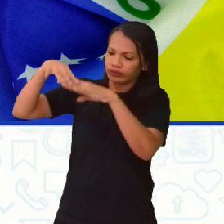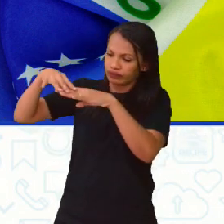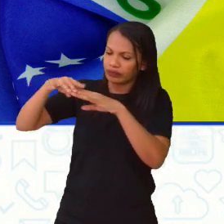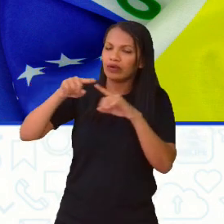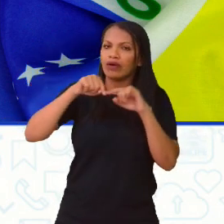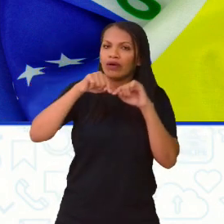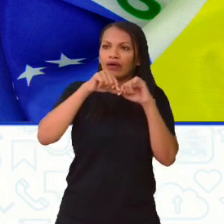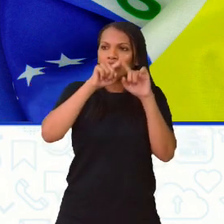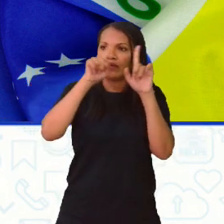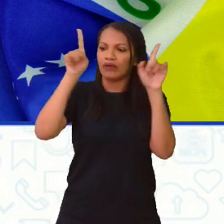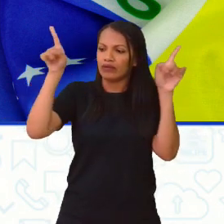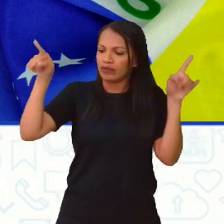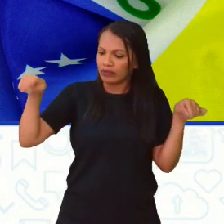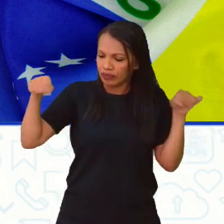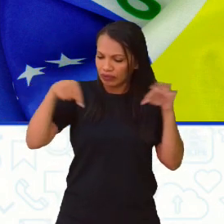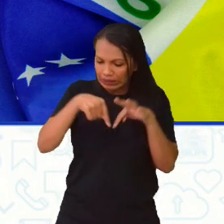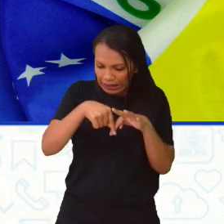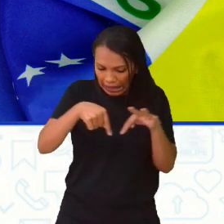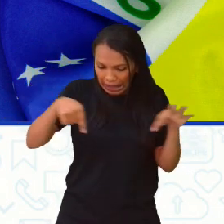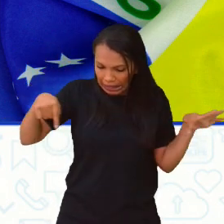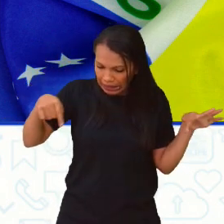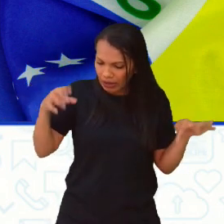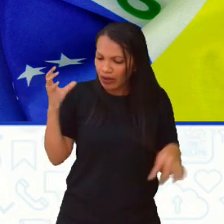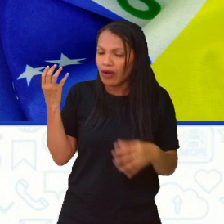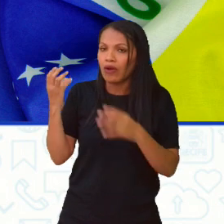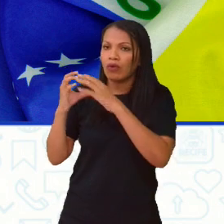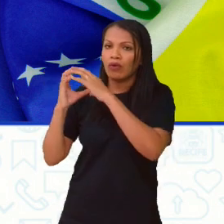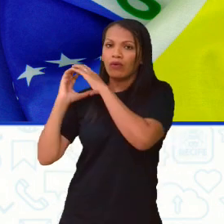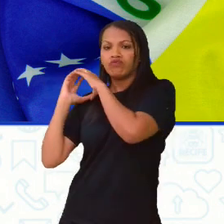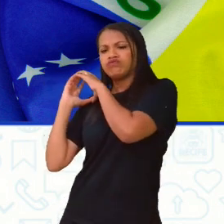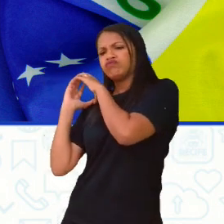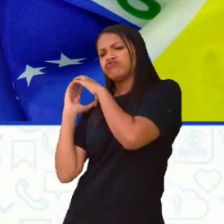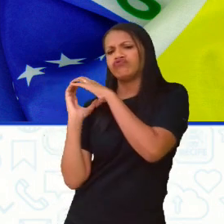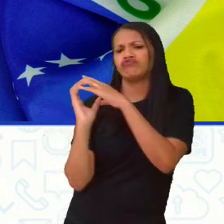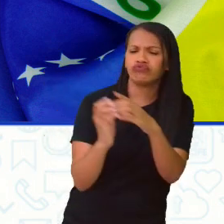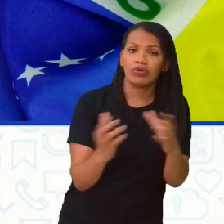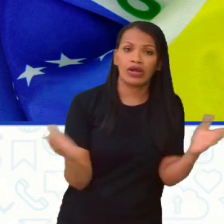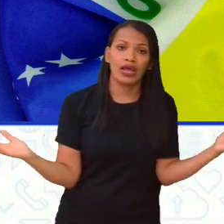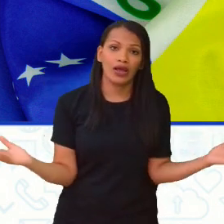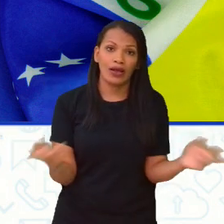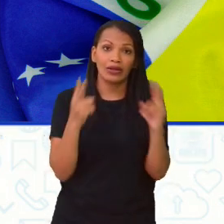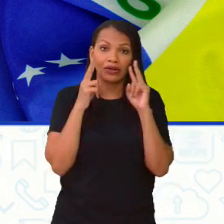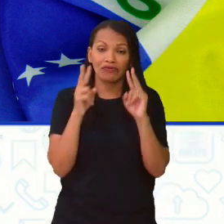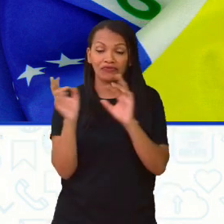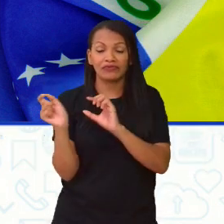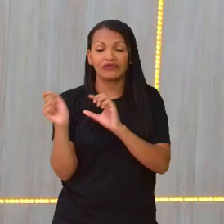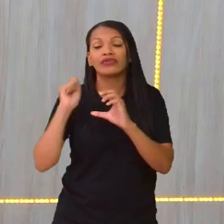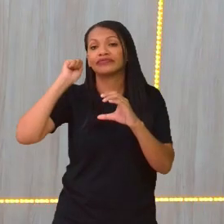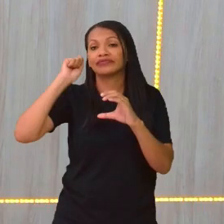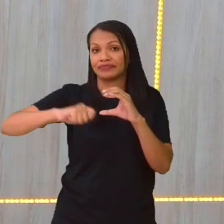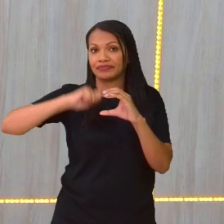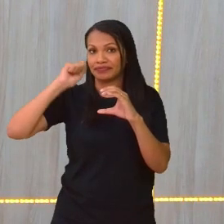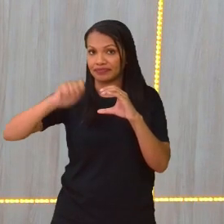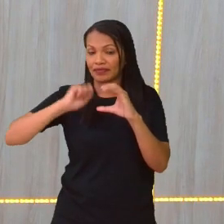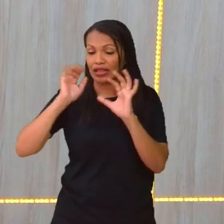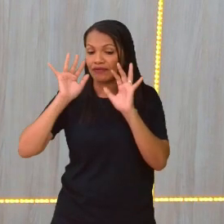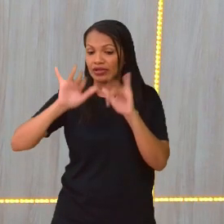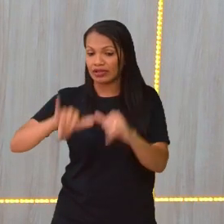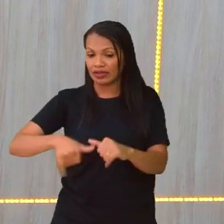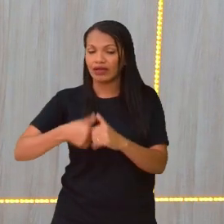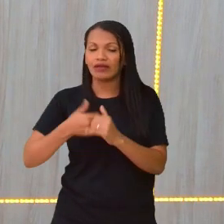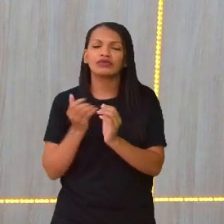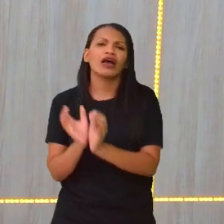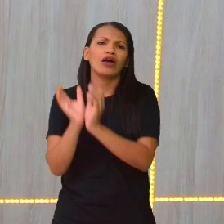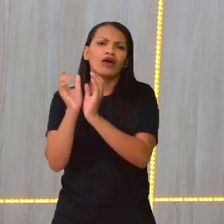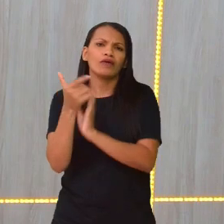totalmente a linha do gol, tá? E agora a gente vai assistir a um trechinho da final da Copa de 2002, quando o